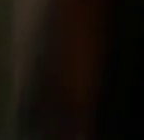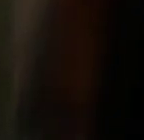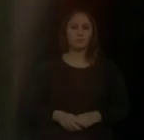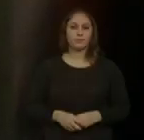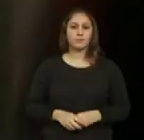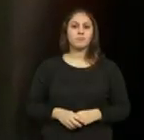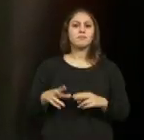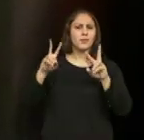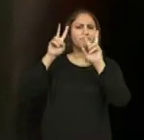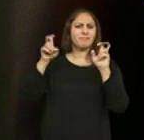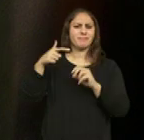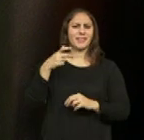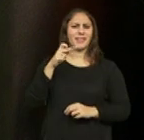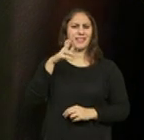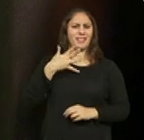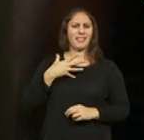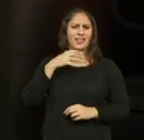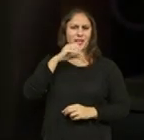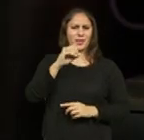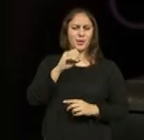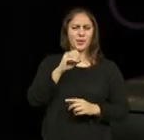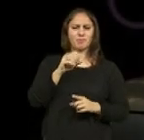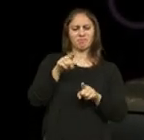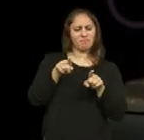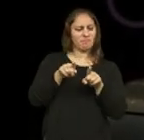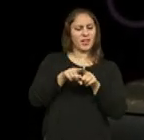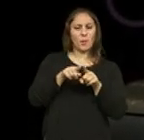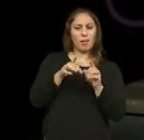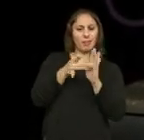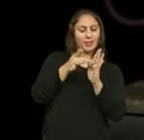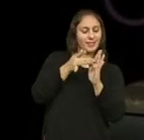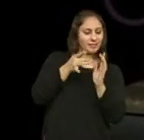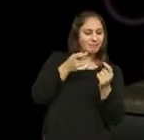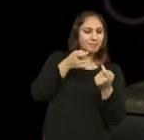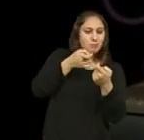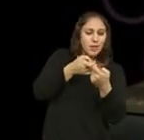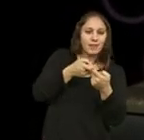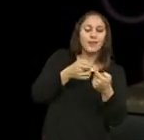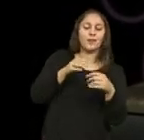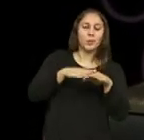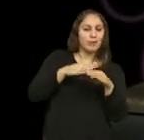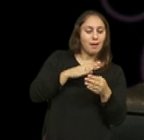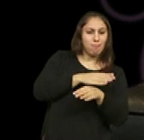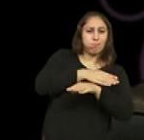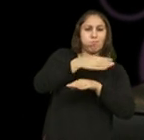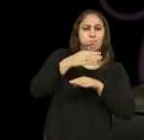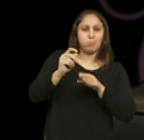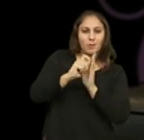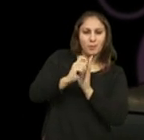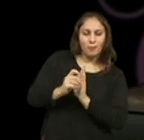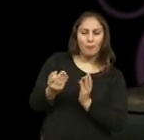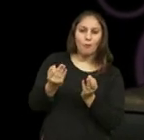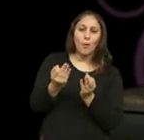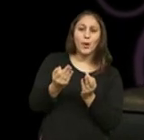O título Tardio referes-te a este livro, que é Tardio, ou este